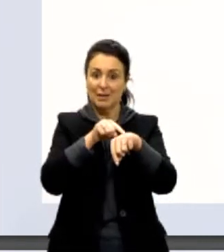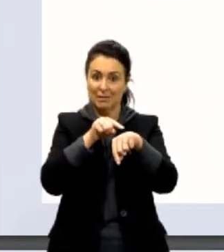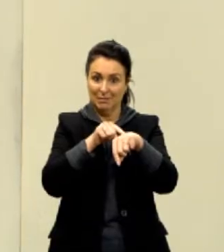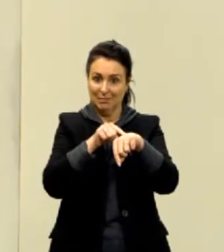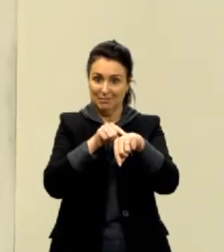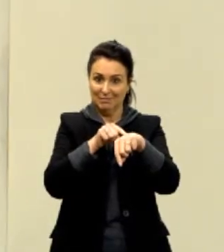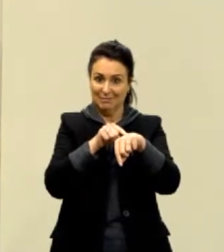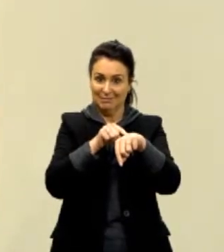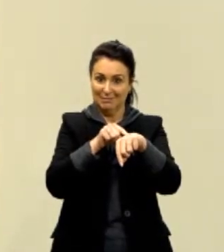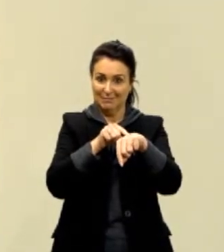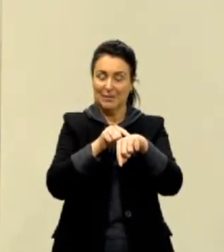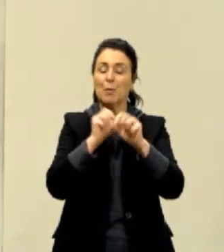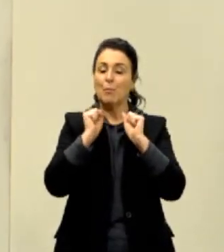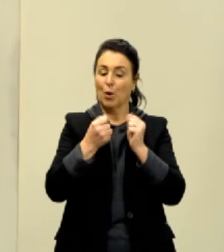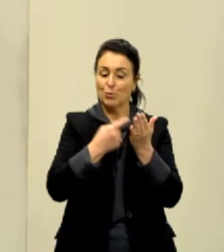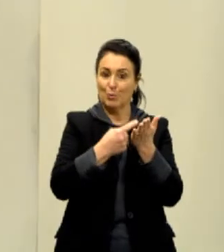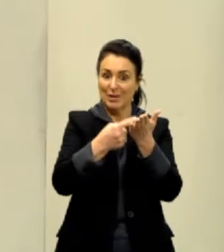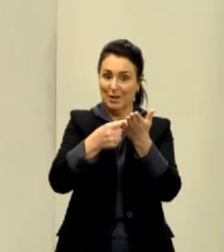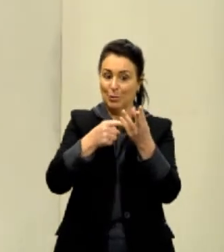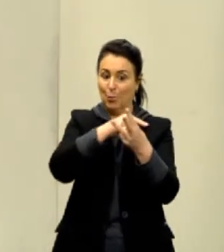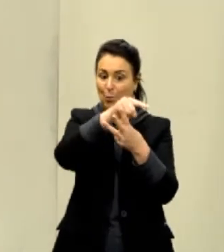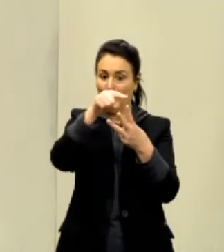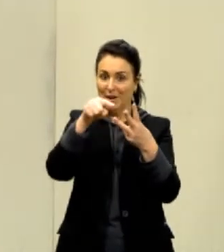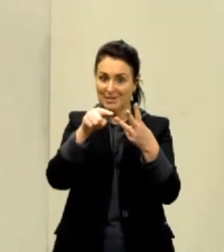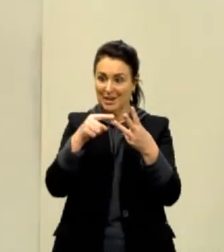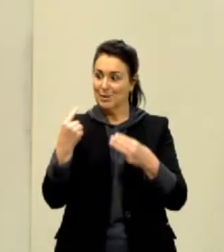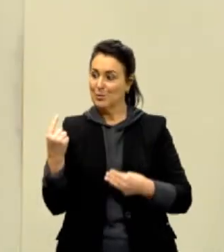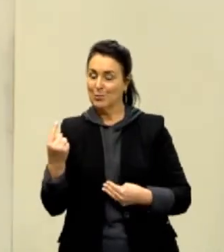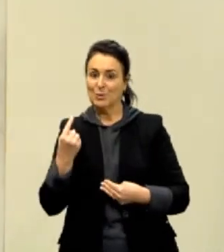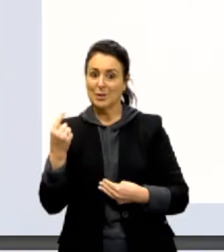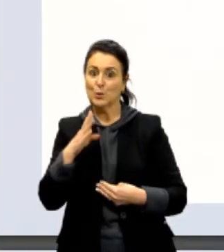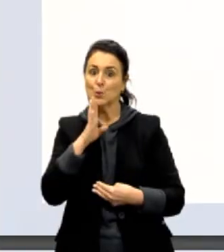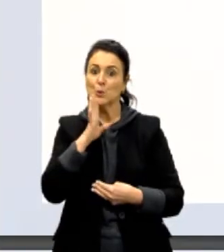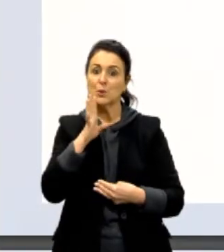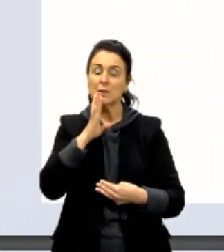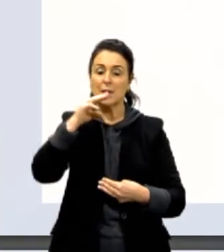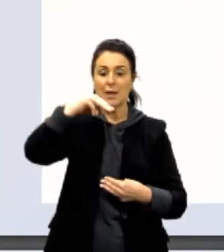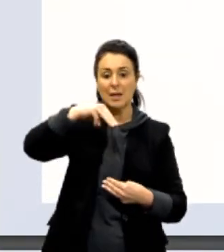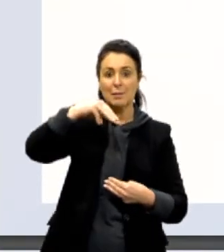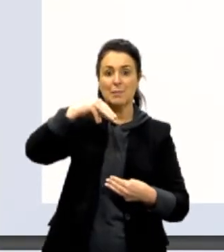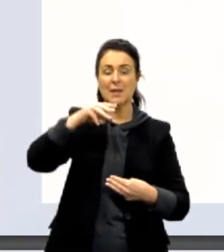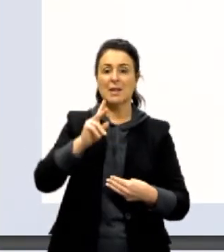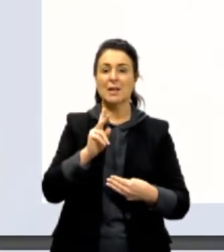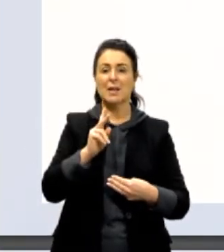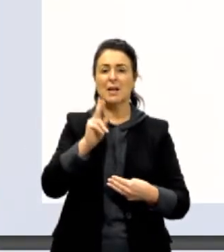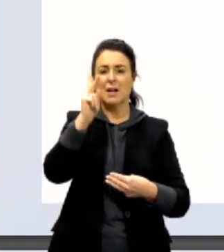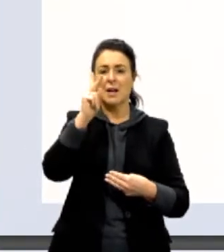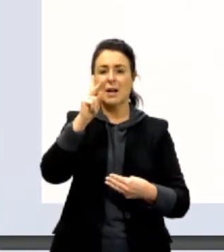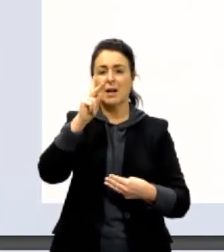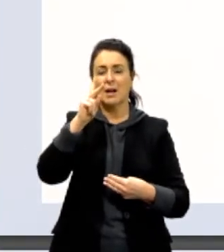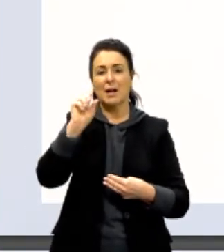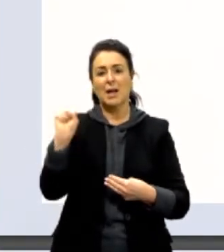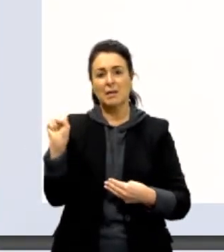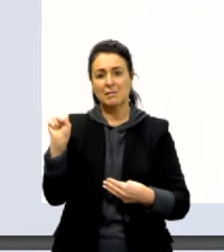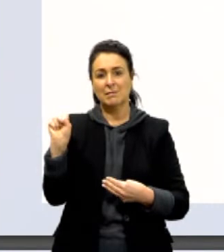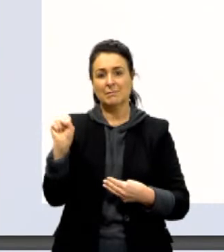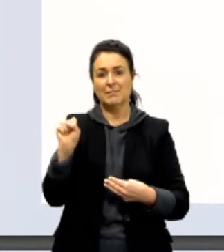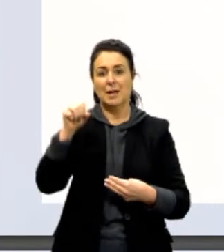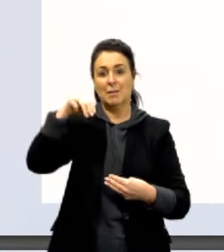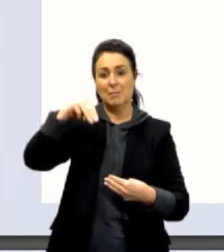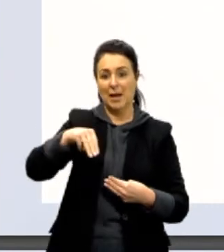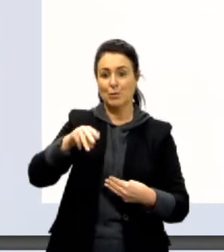dessas três, né? Essas três unidades são conhecidas como MKS, metro, quilograma e segundo.